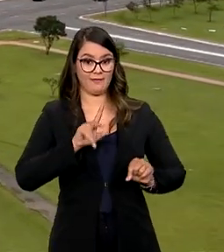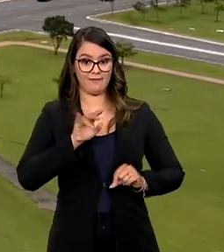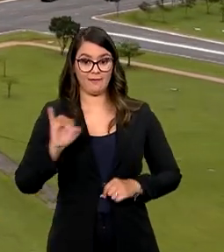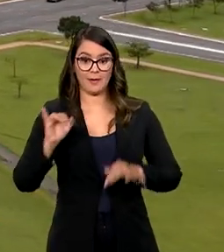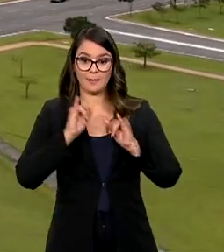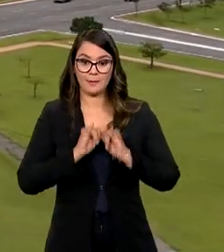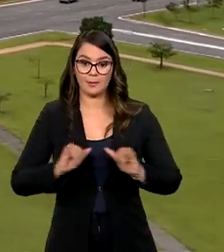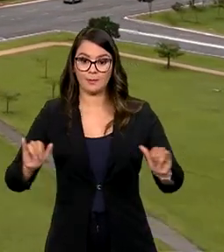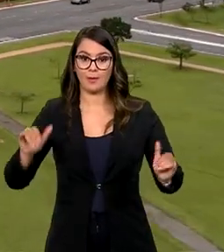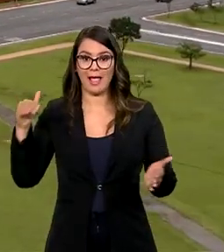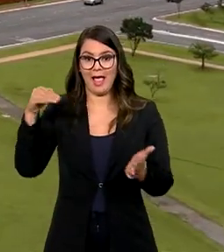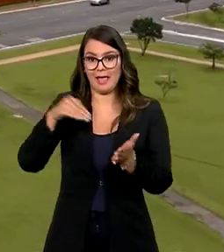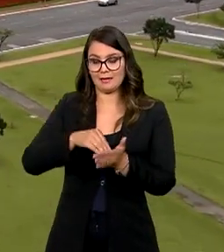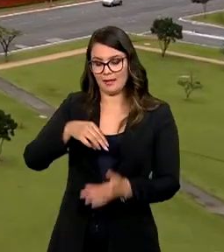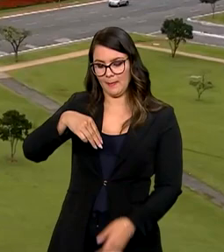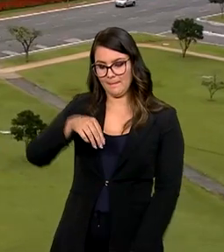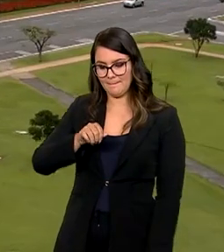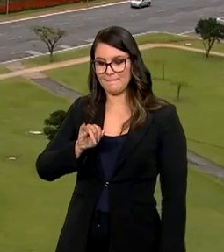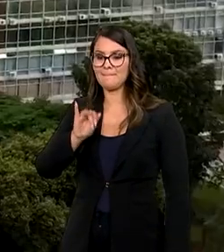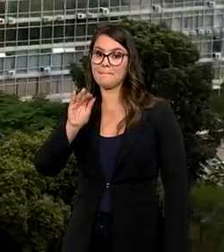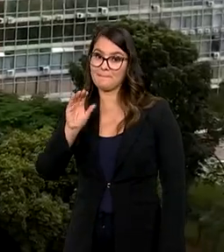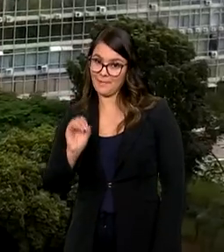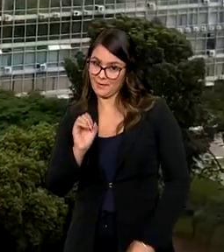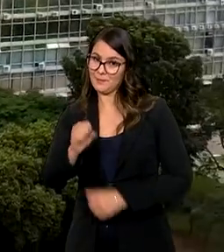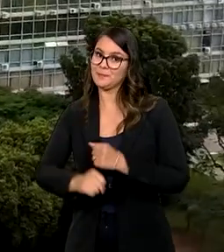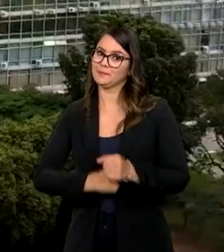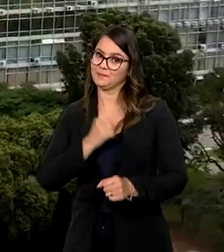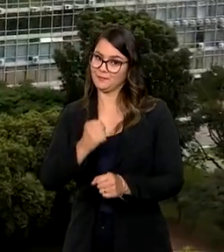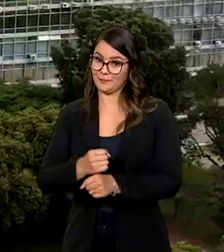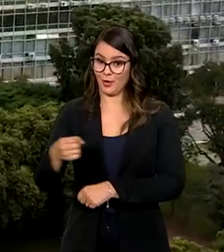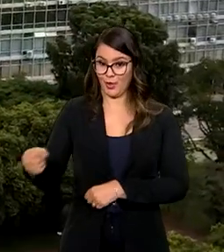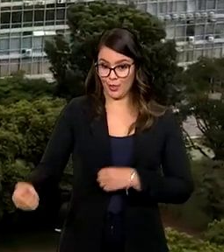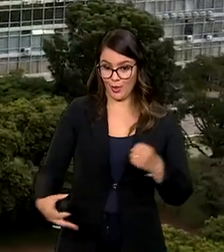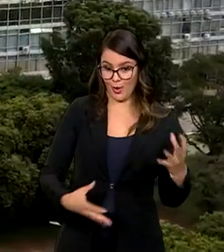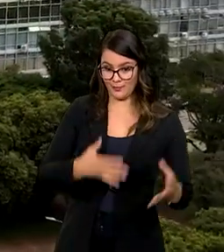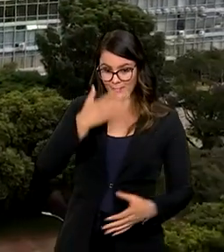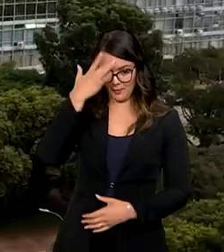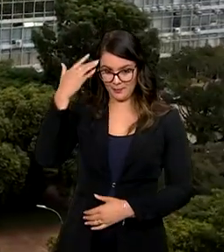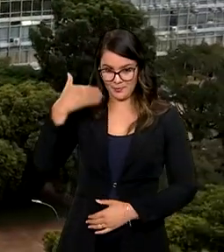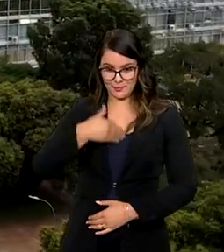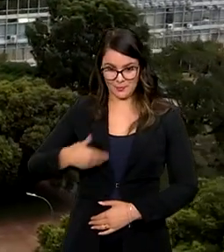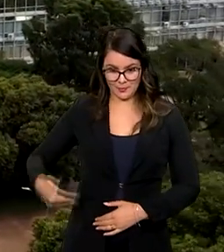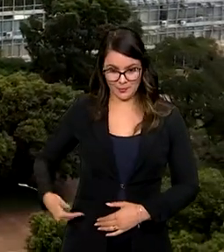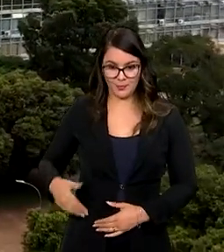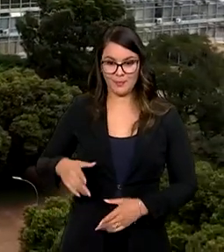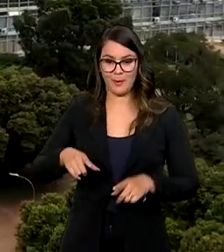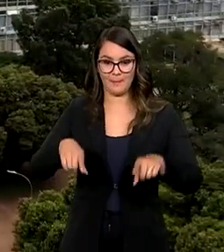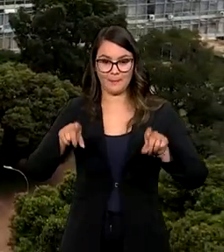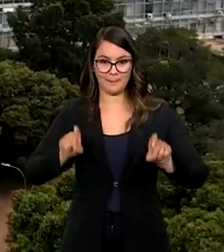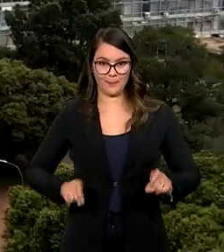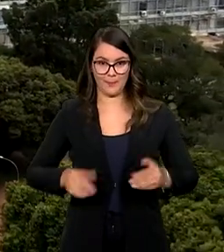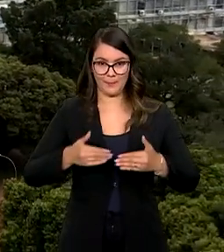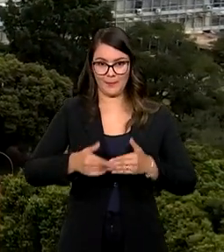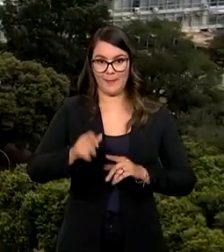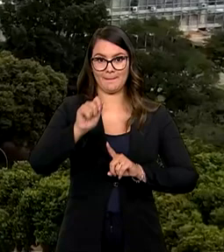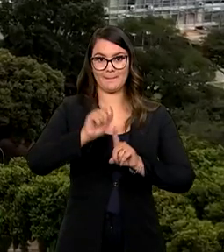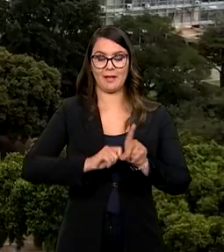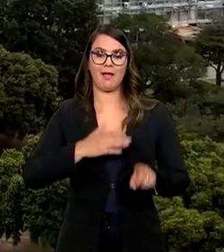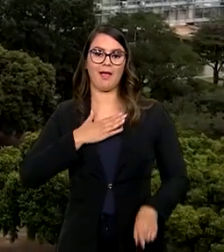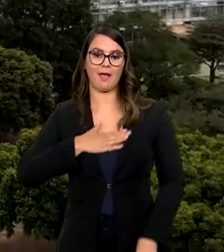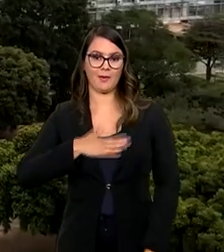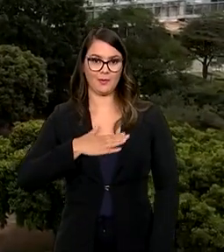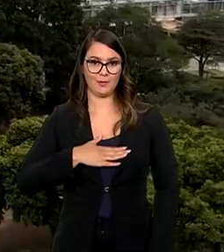publicado até maio e a estimativa é que os novos servidores públicos tomem posse a partir de agosto de